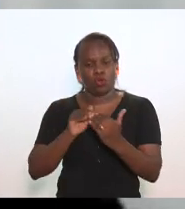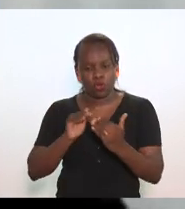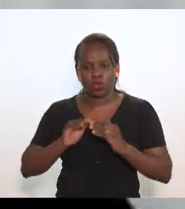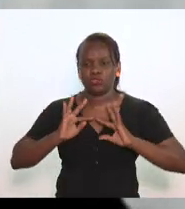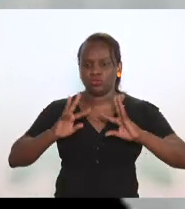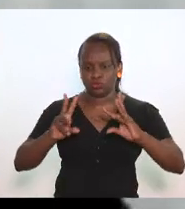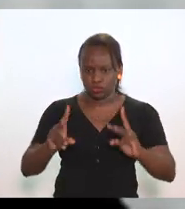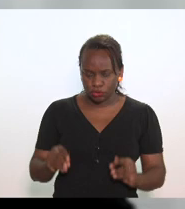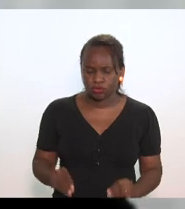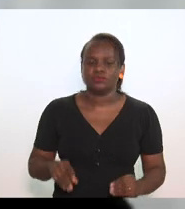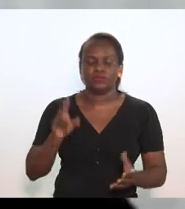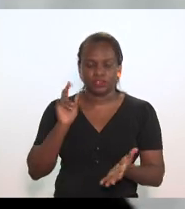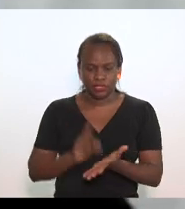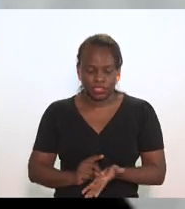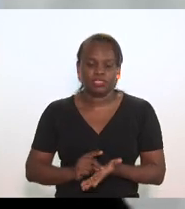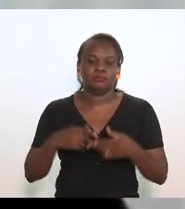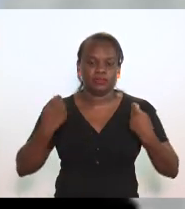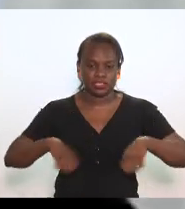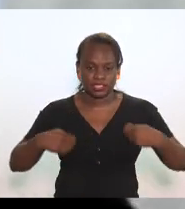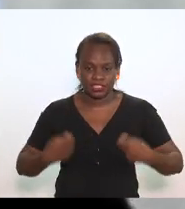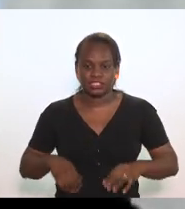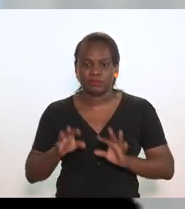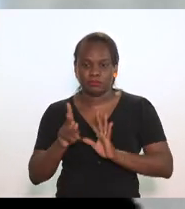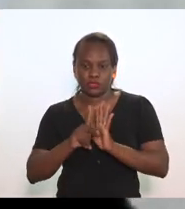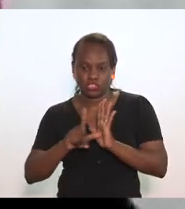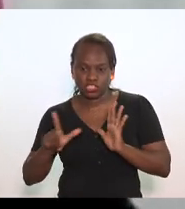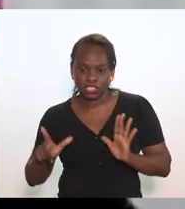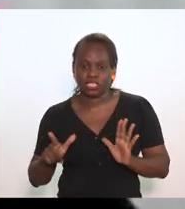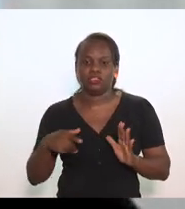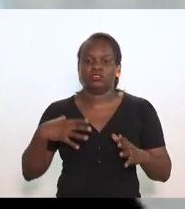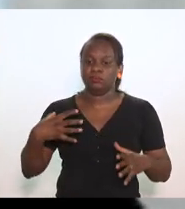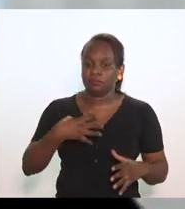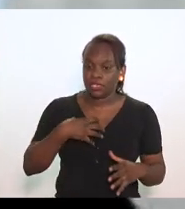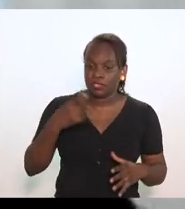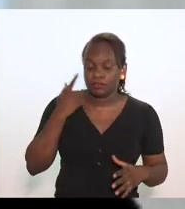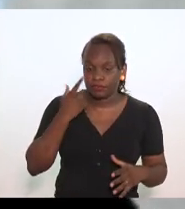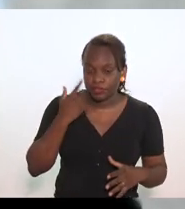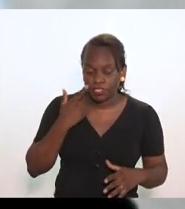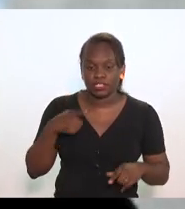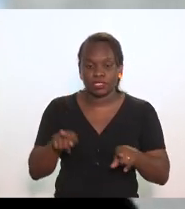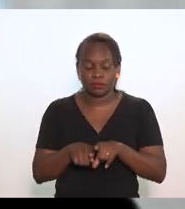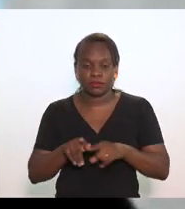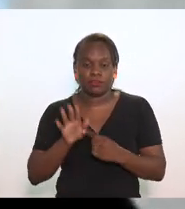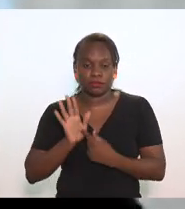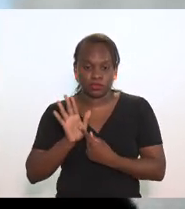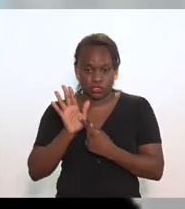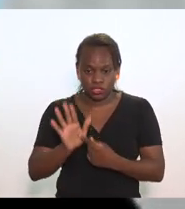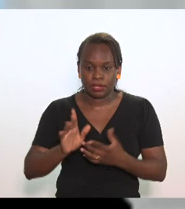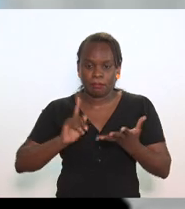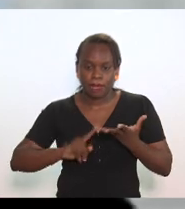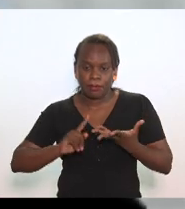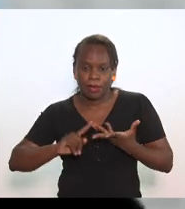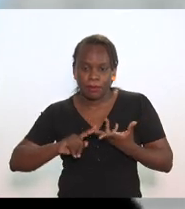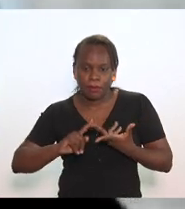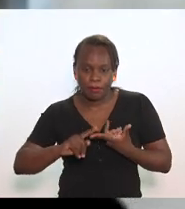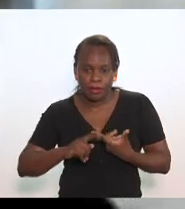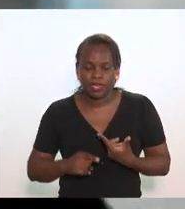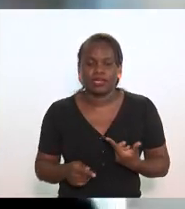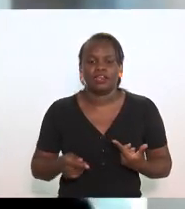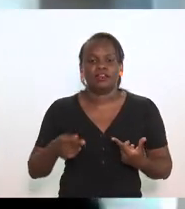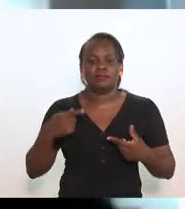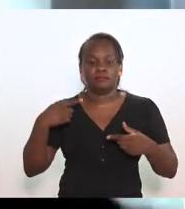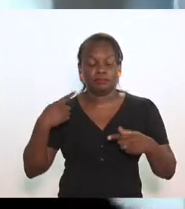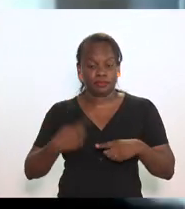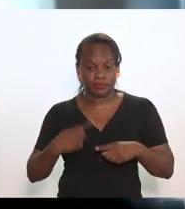todos que realmente deve-se fazer um projeto o impacto a mostrando detalhadamente já